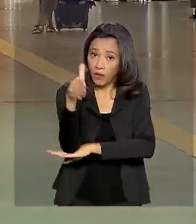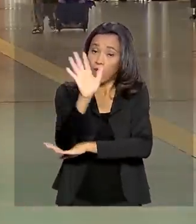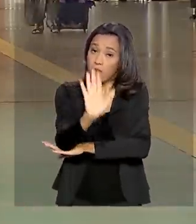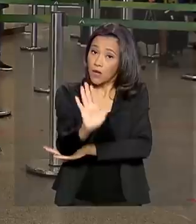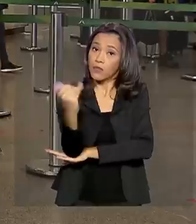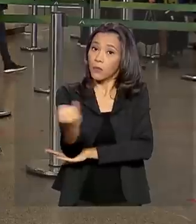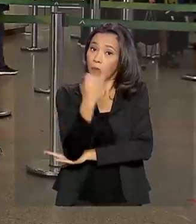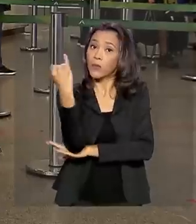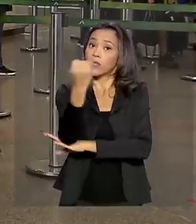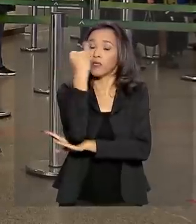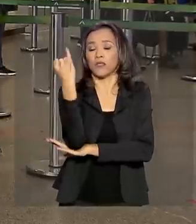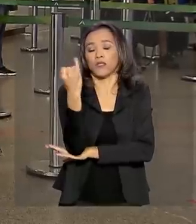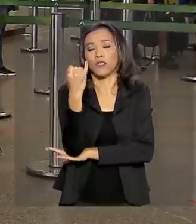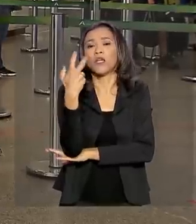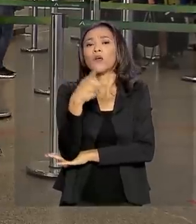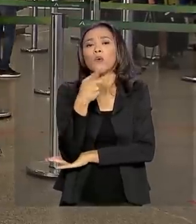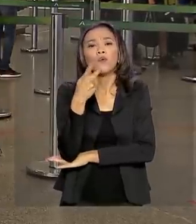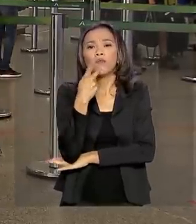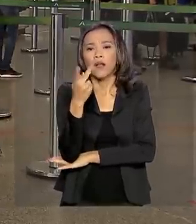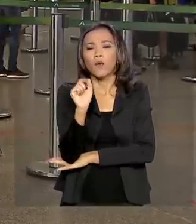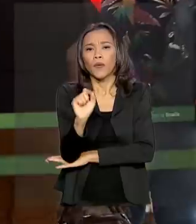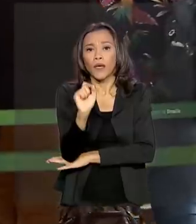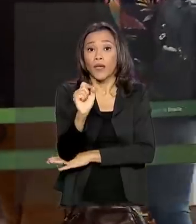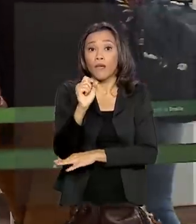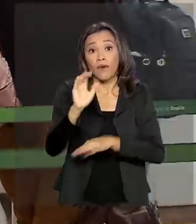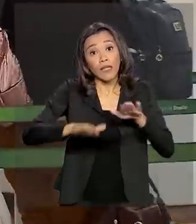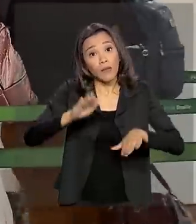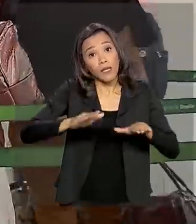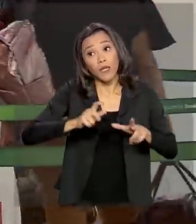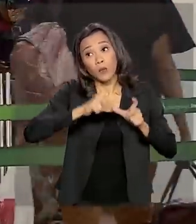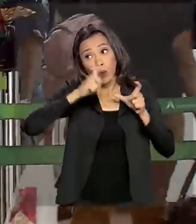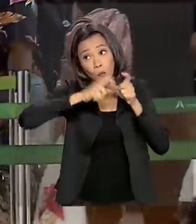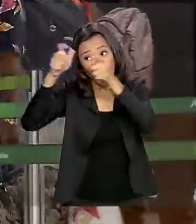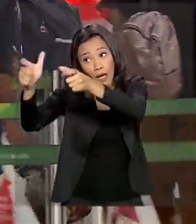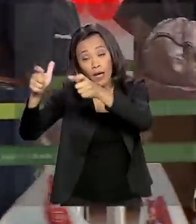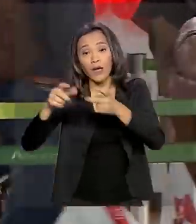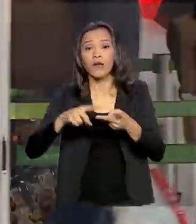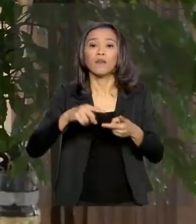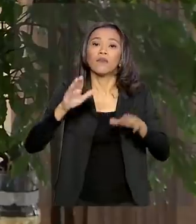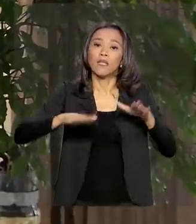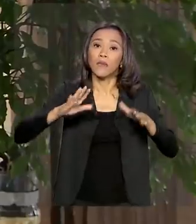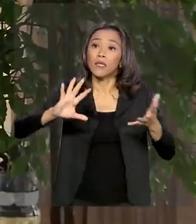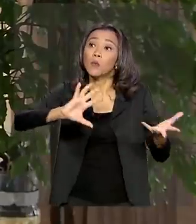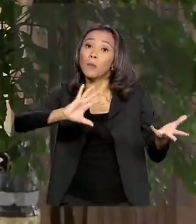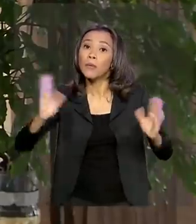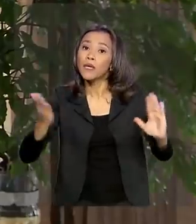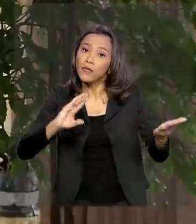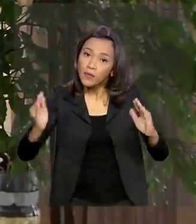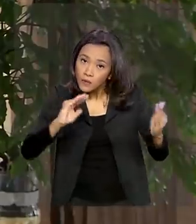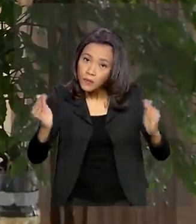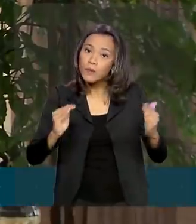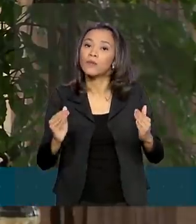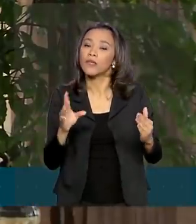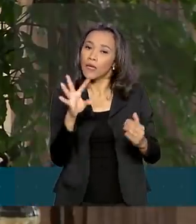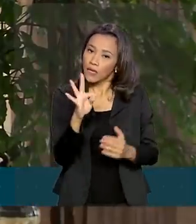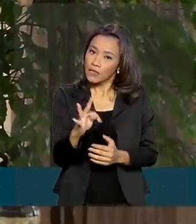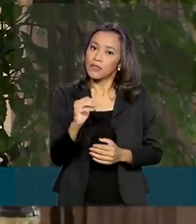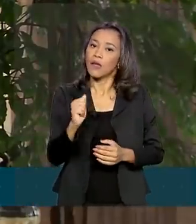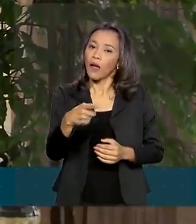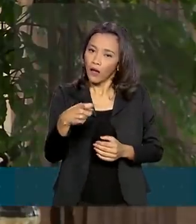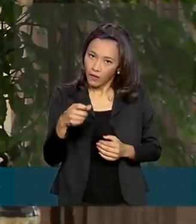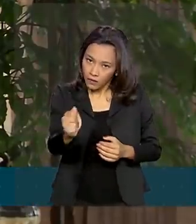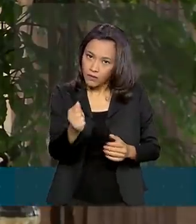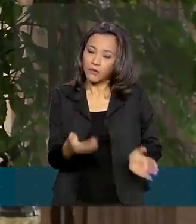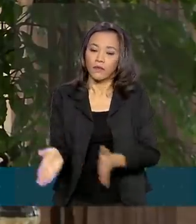remarcação leva em conta fatores como destino, temporada e tarifas. A nossa recomendação diante de uma situação